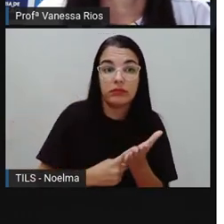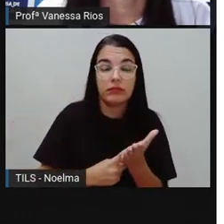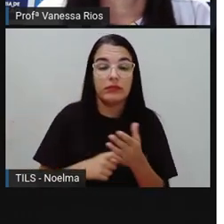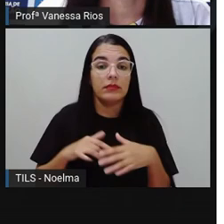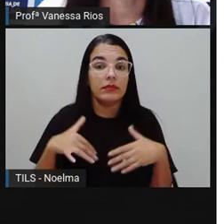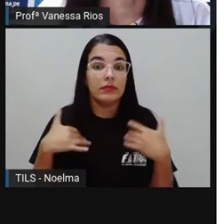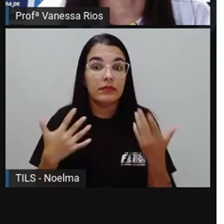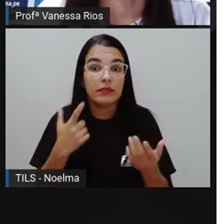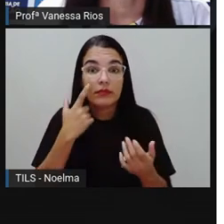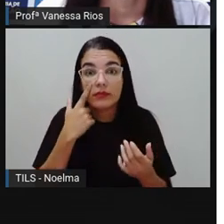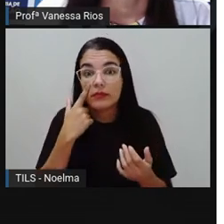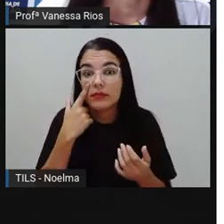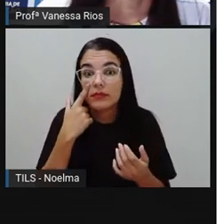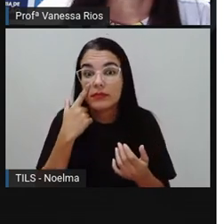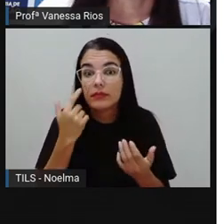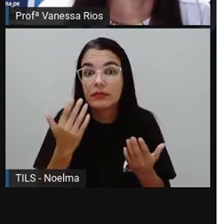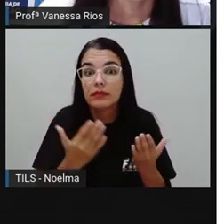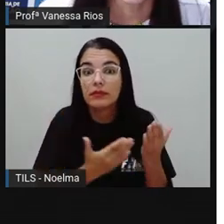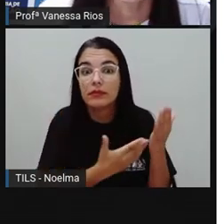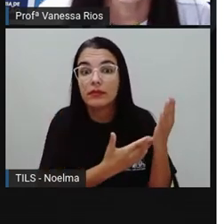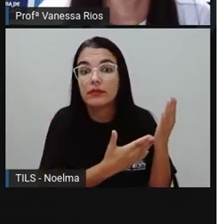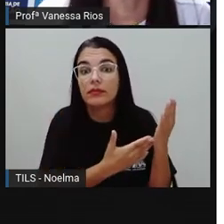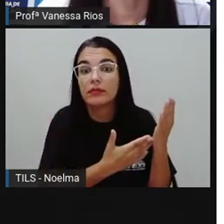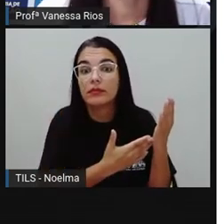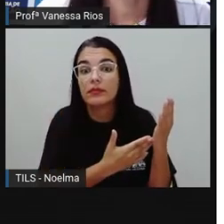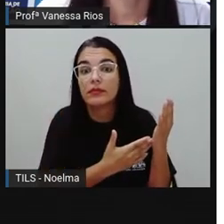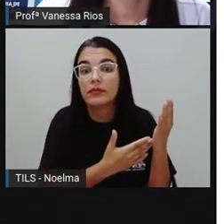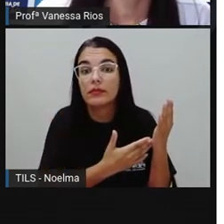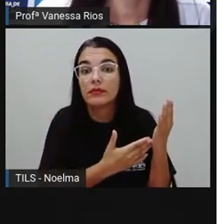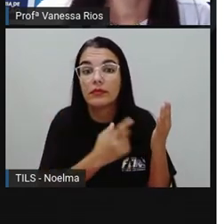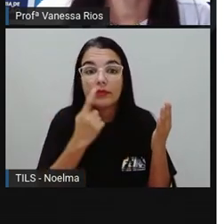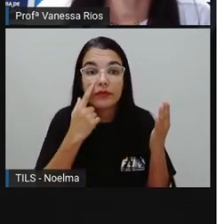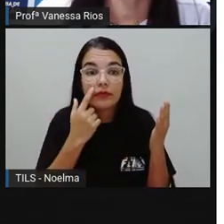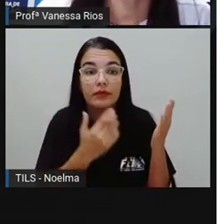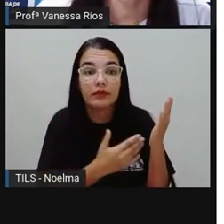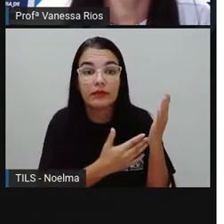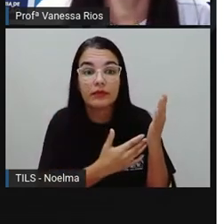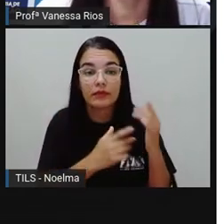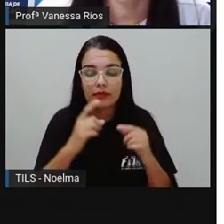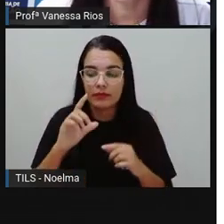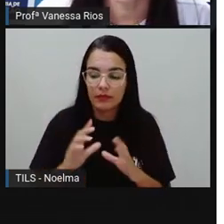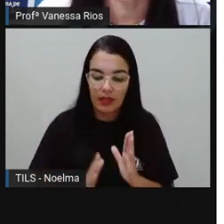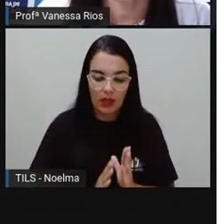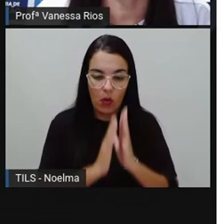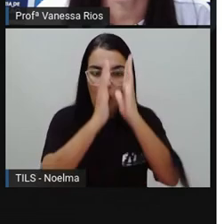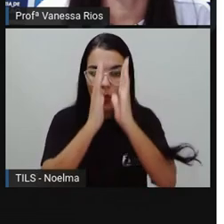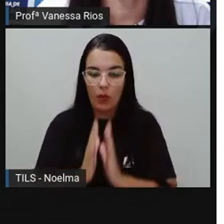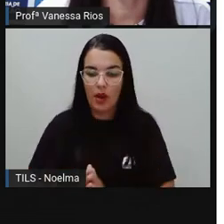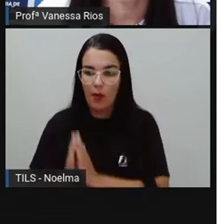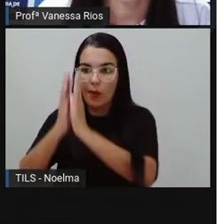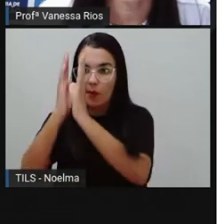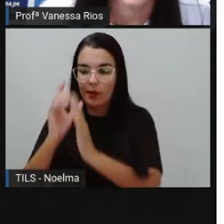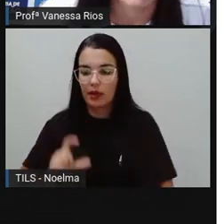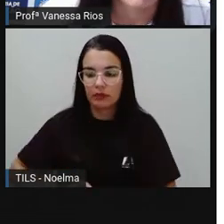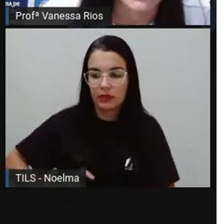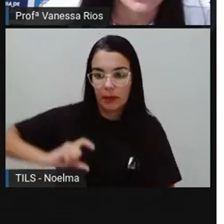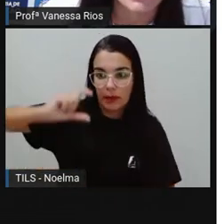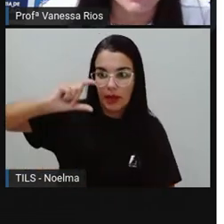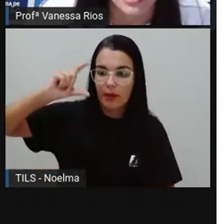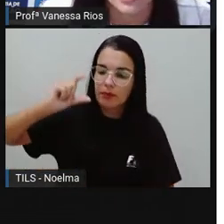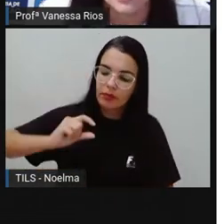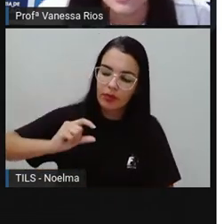Hum, olha só. Novamente, observamos os tamanhos das colunas que representam aí a temperatura